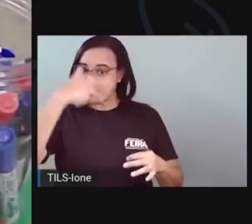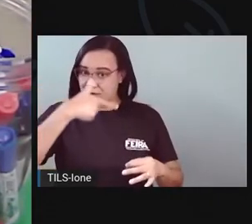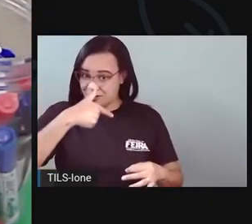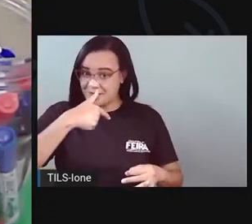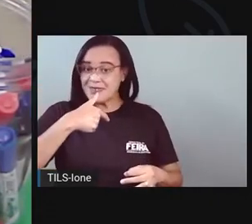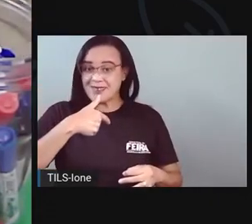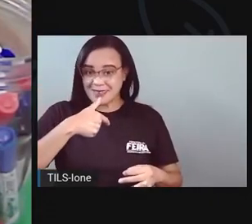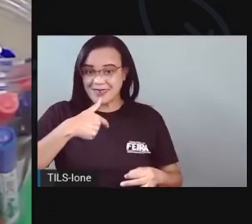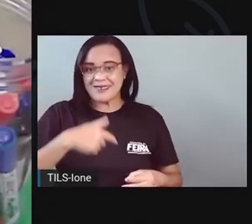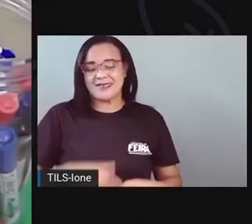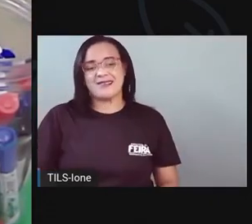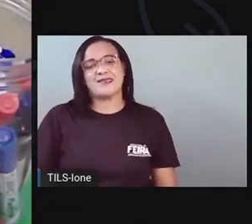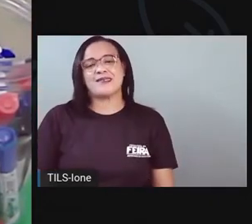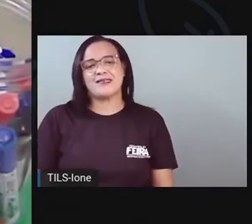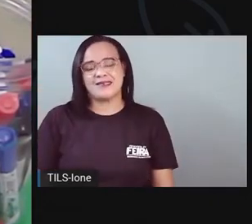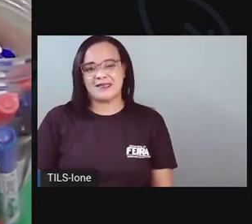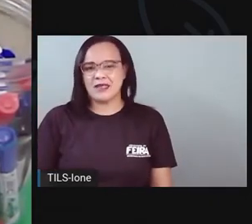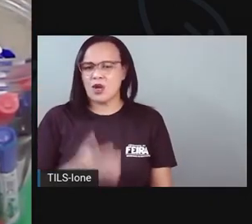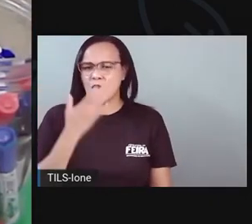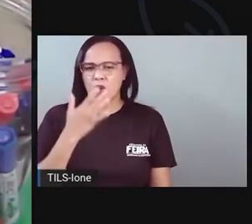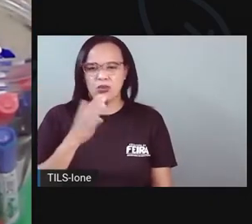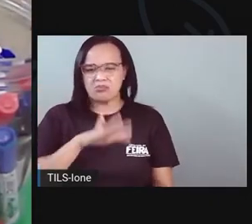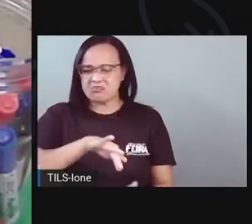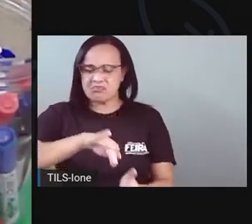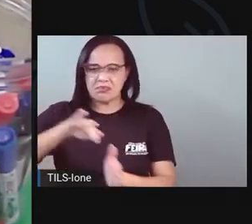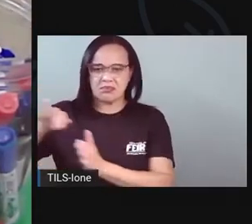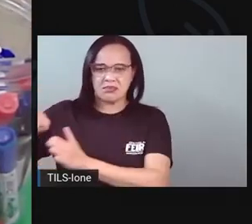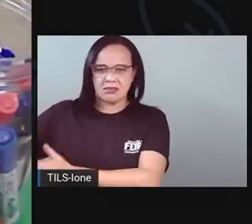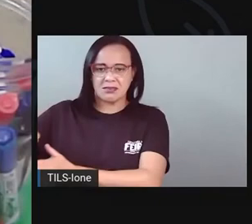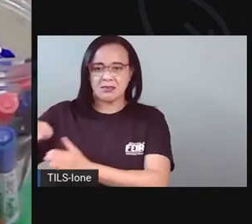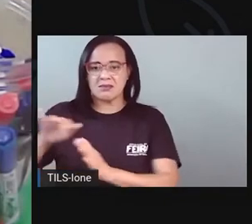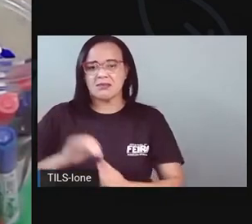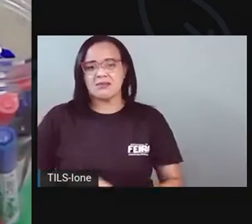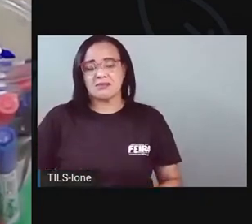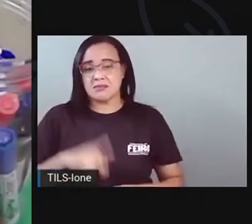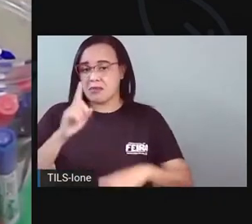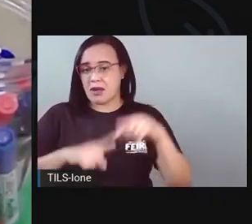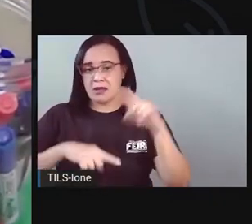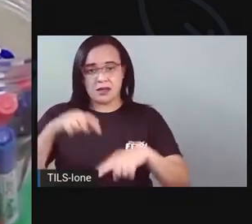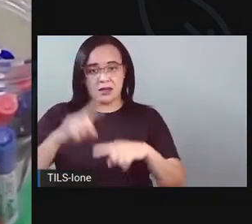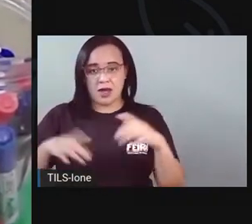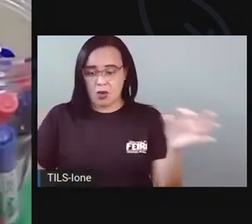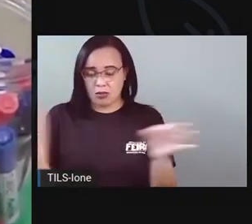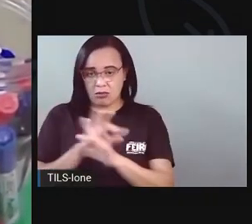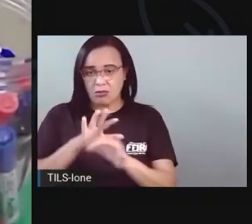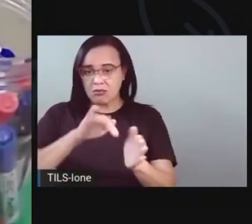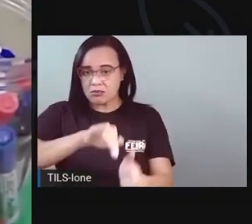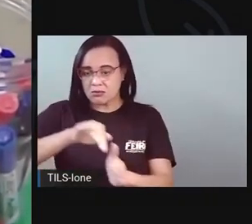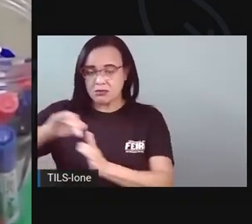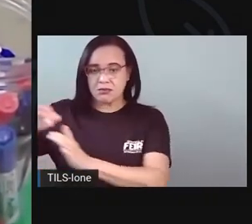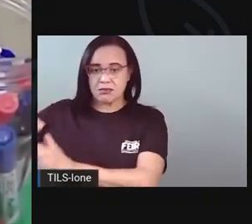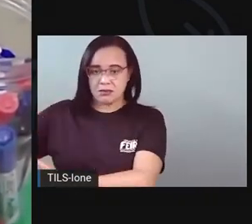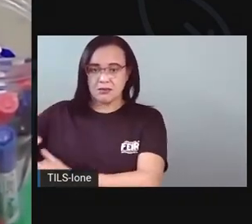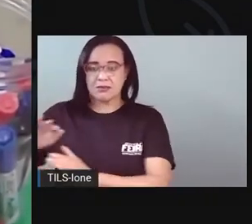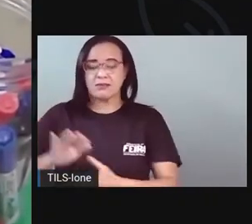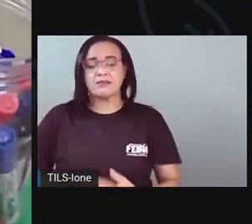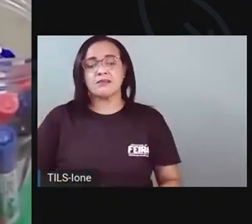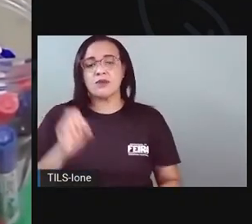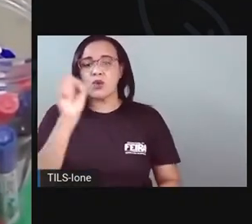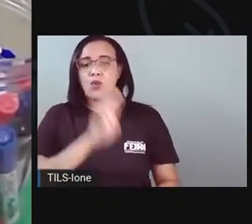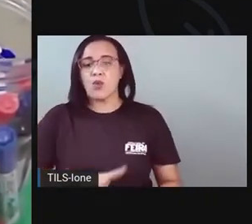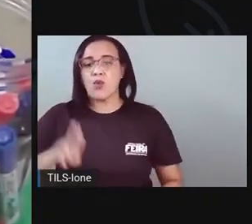desse material de colorir. Vou tirar pra aqui. Não preciso mais desse papelzinho aqui. Vou tirar. Agora eu vou utilizar quem?